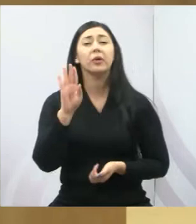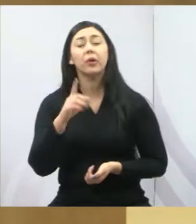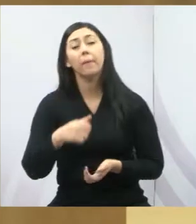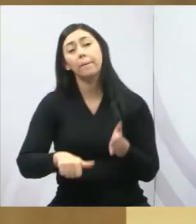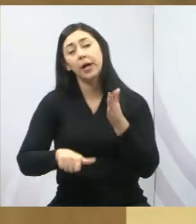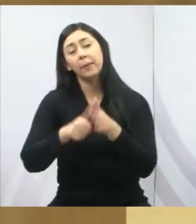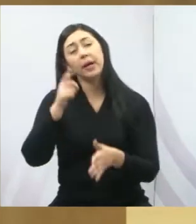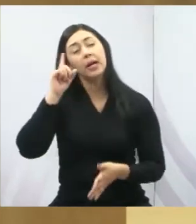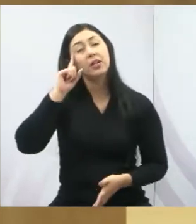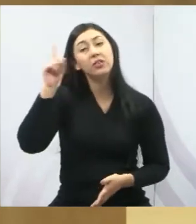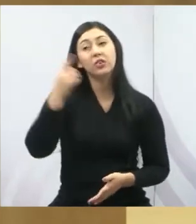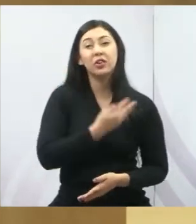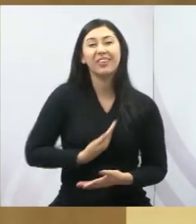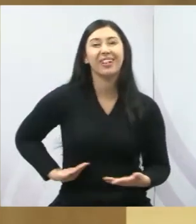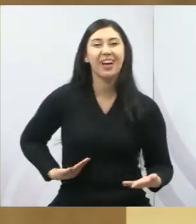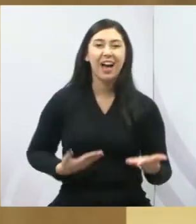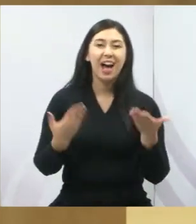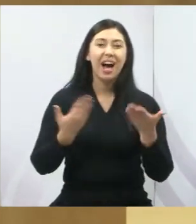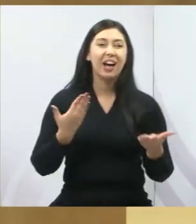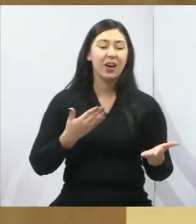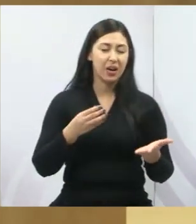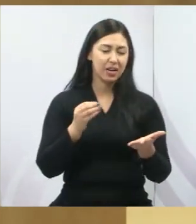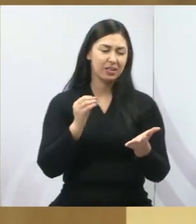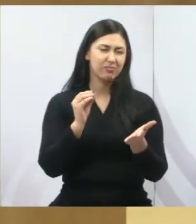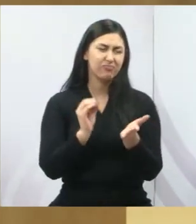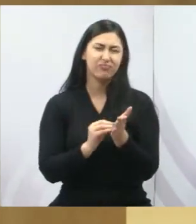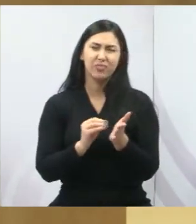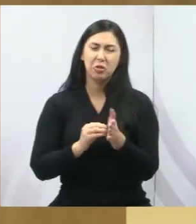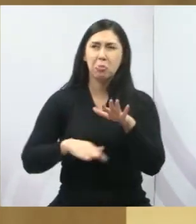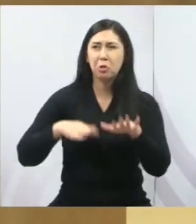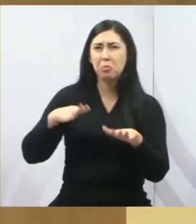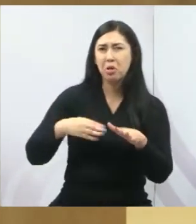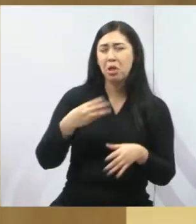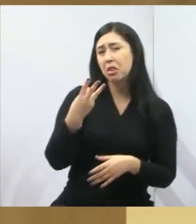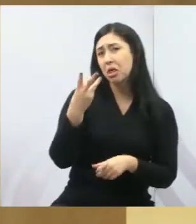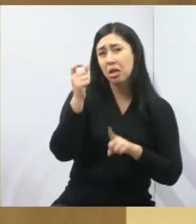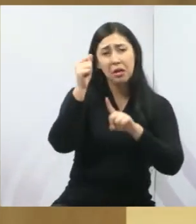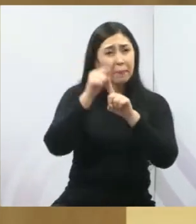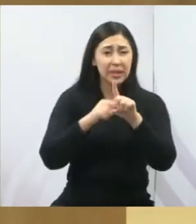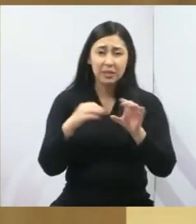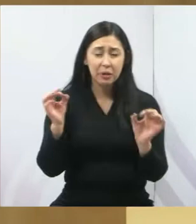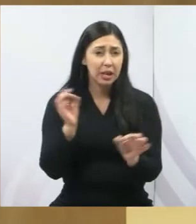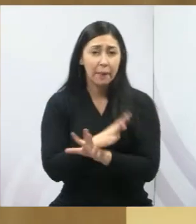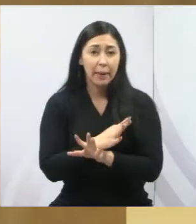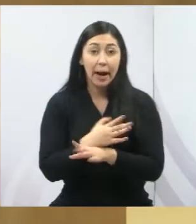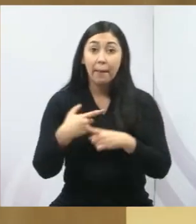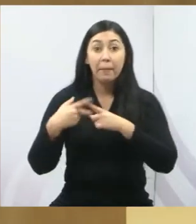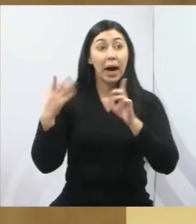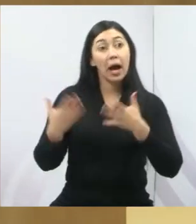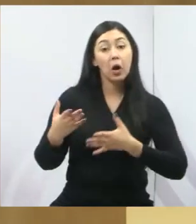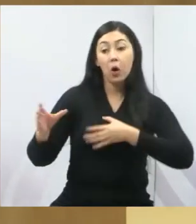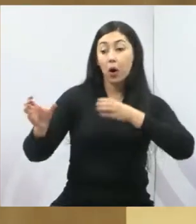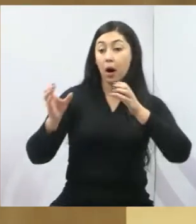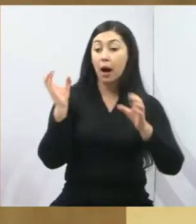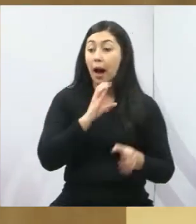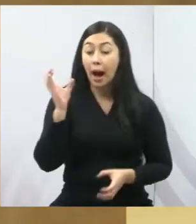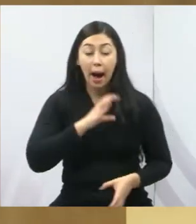E agora, faltando aí três meses para as eleições, as coisas começam a se movimentar.